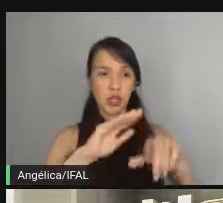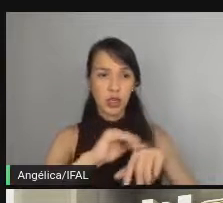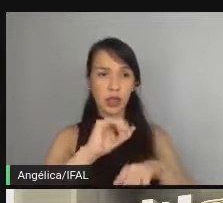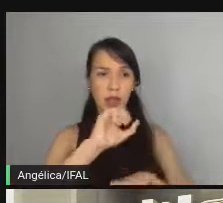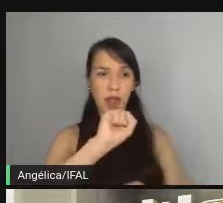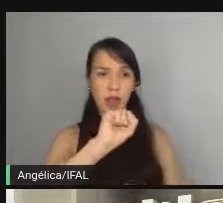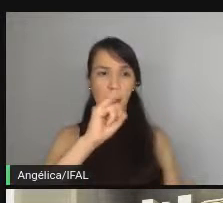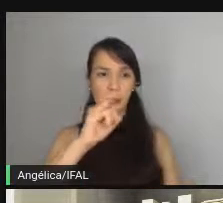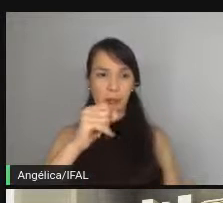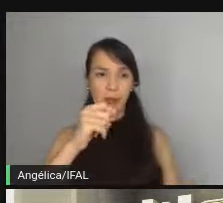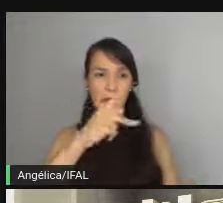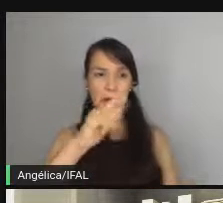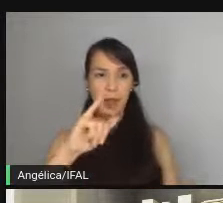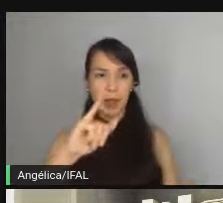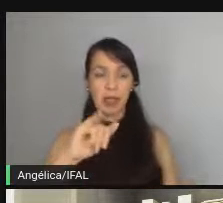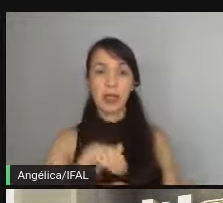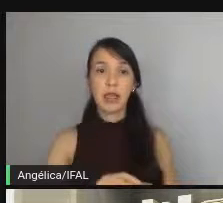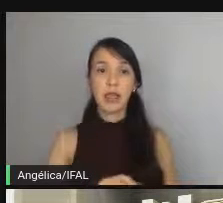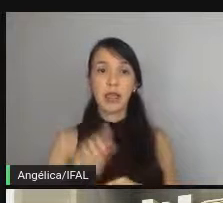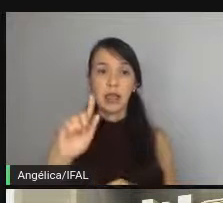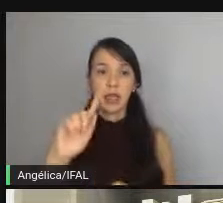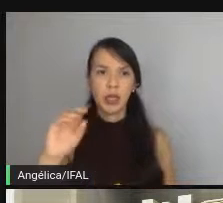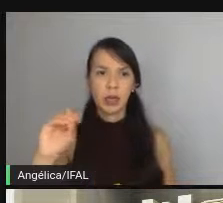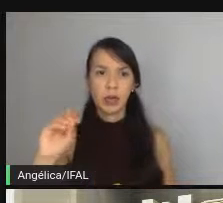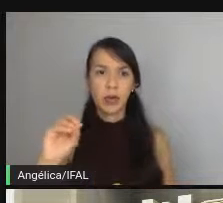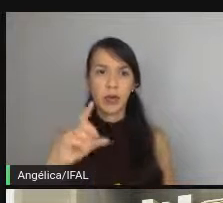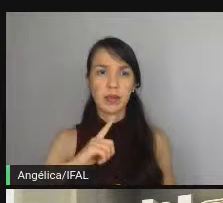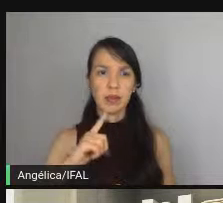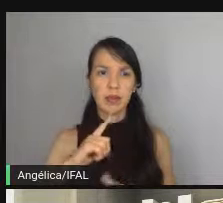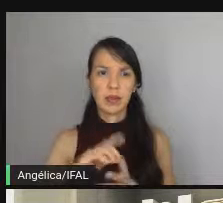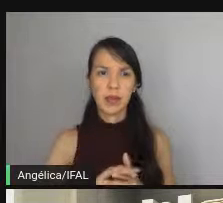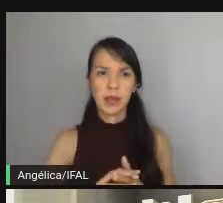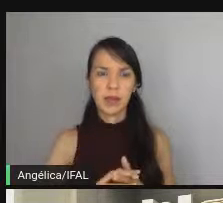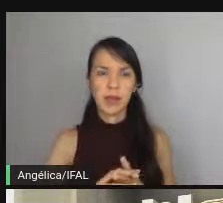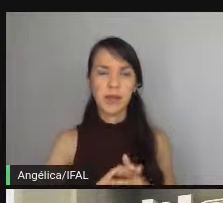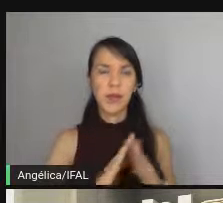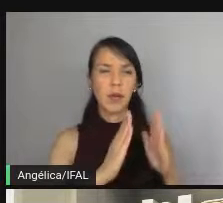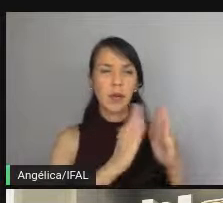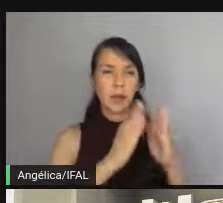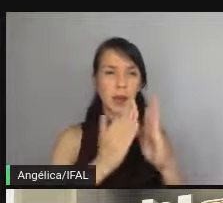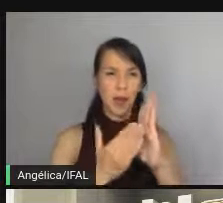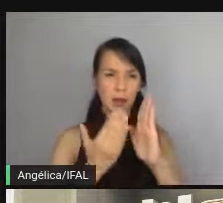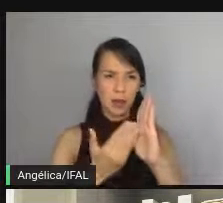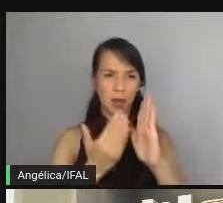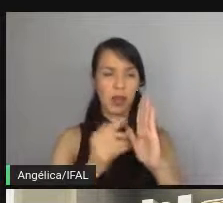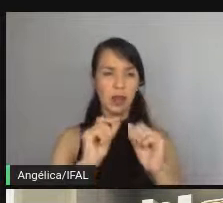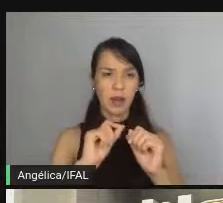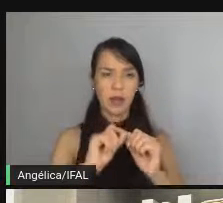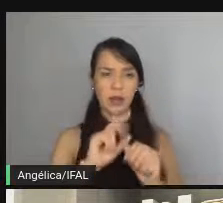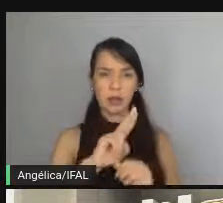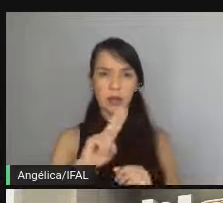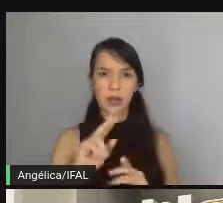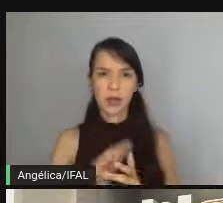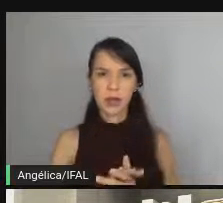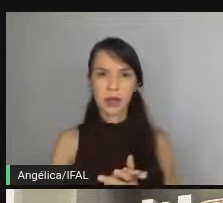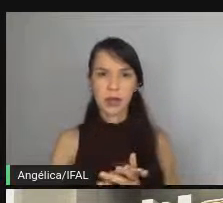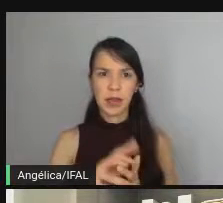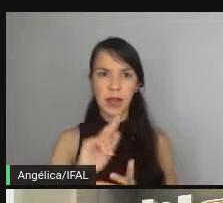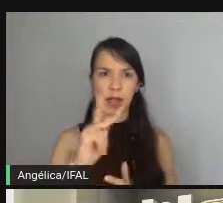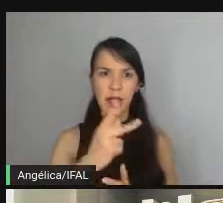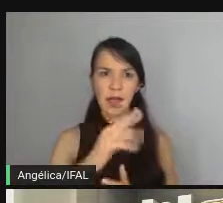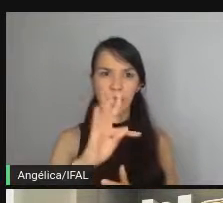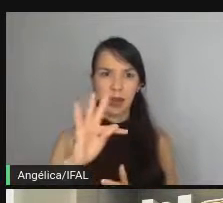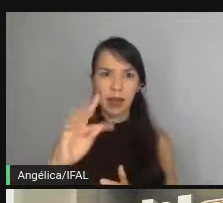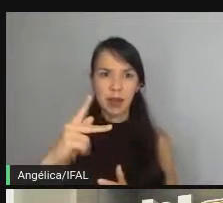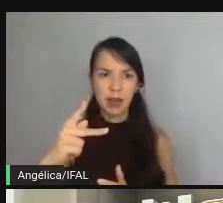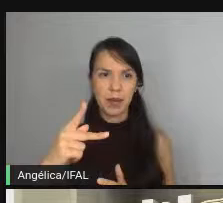em Go a gente tem uma biblioteca para fazer isso que chama HTTP teste